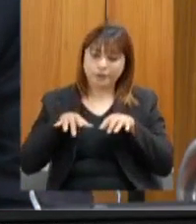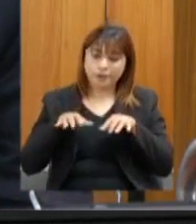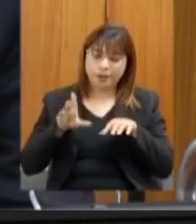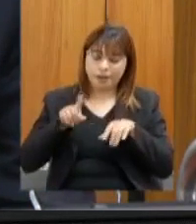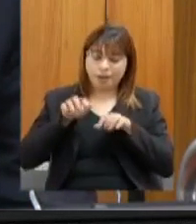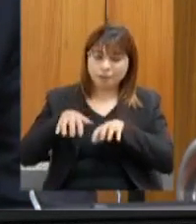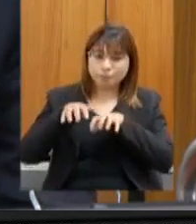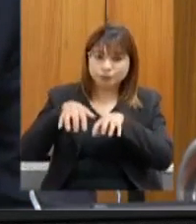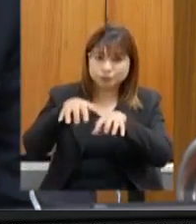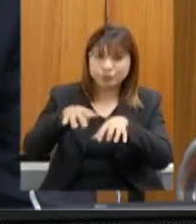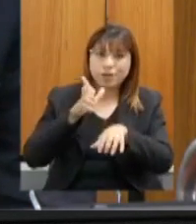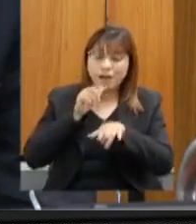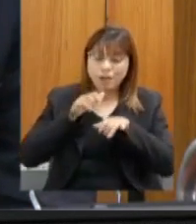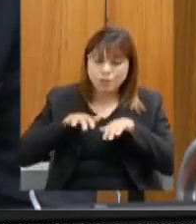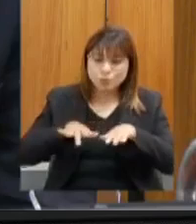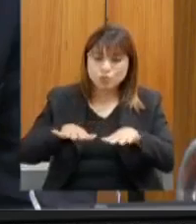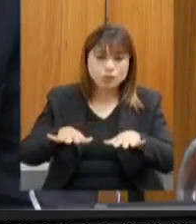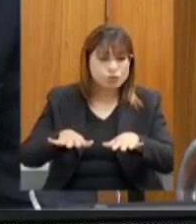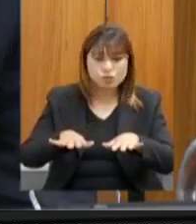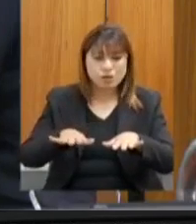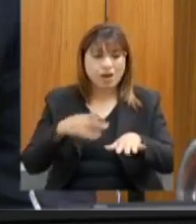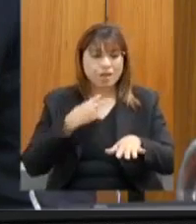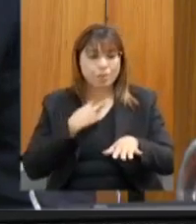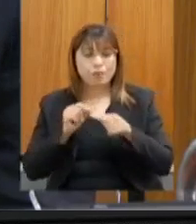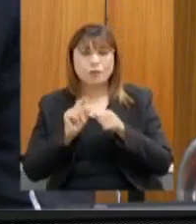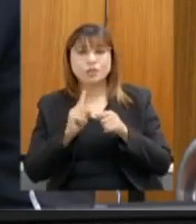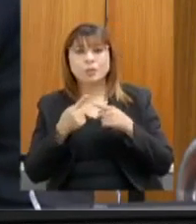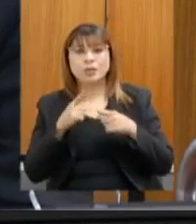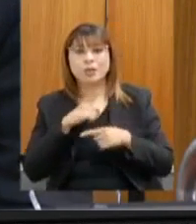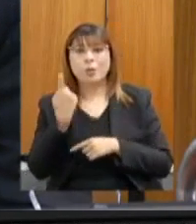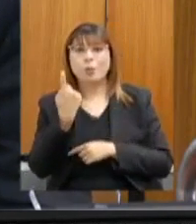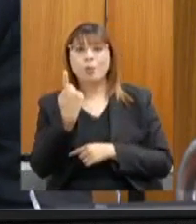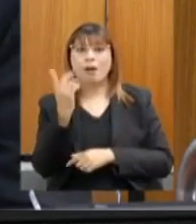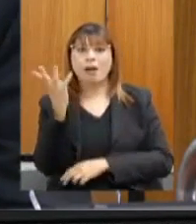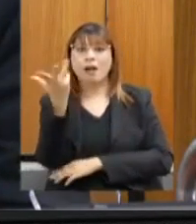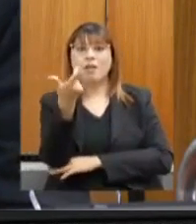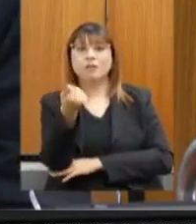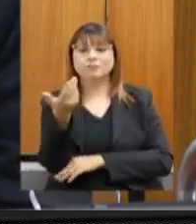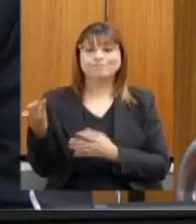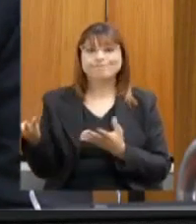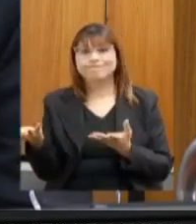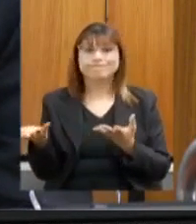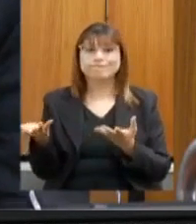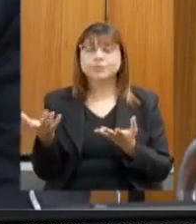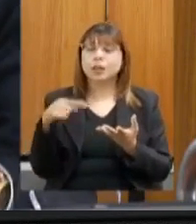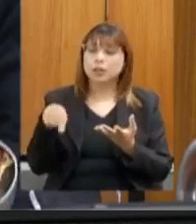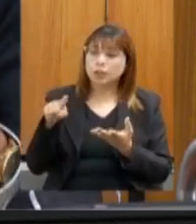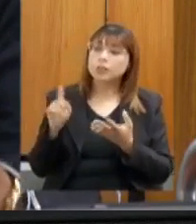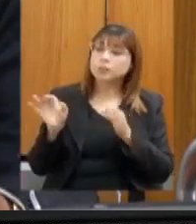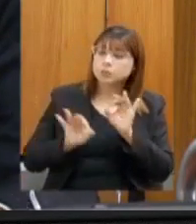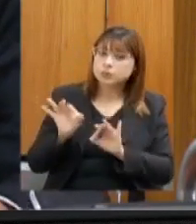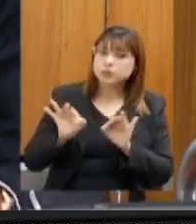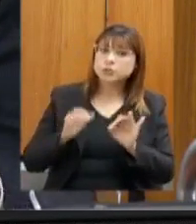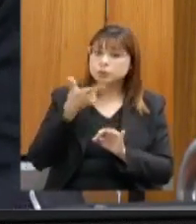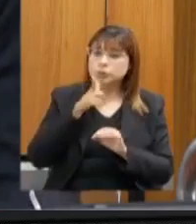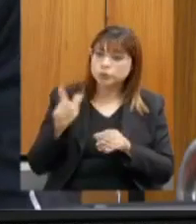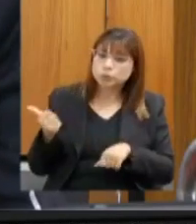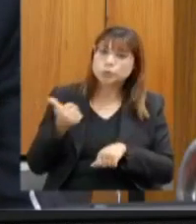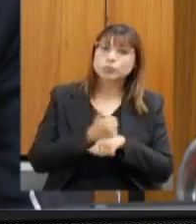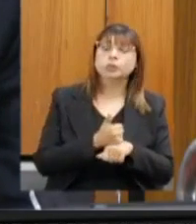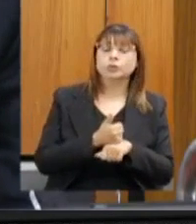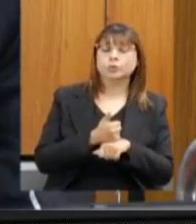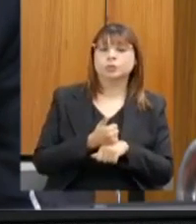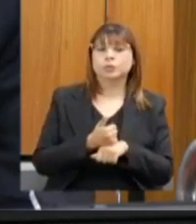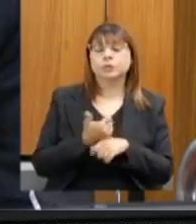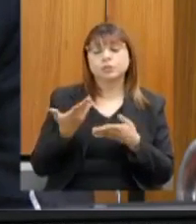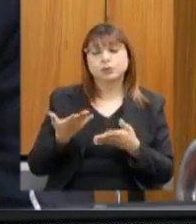ser retirada. Eles estão preparados para recompor esse impacto ambiental. Então, eu solicito à senhora